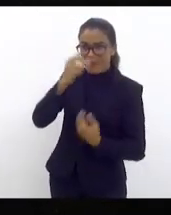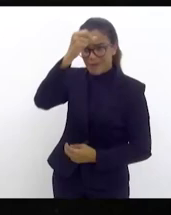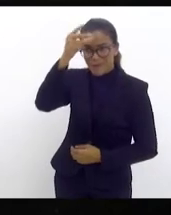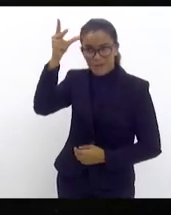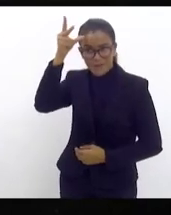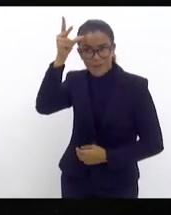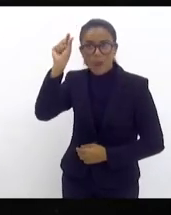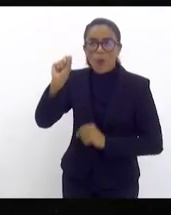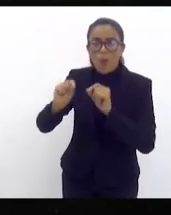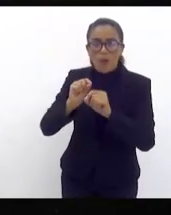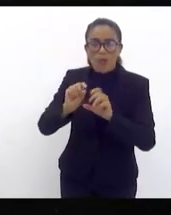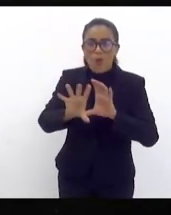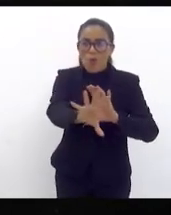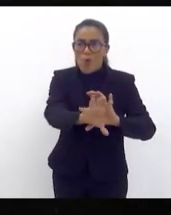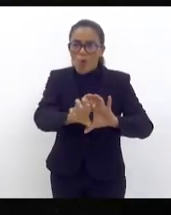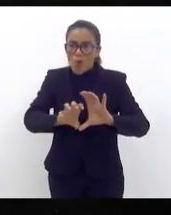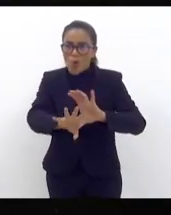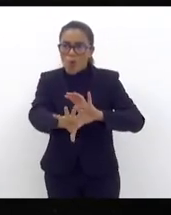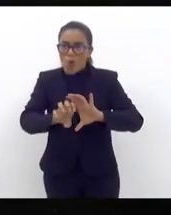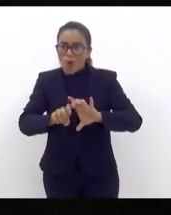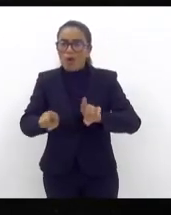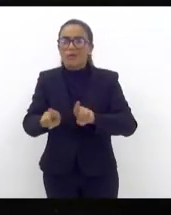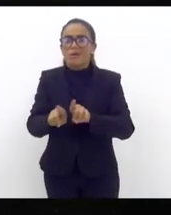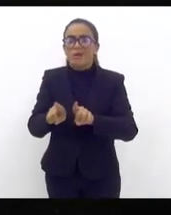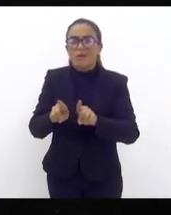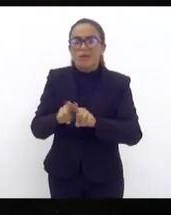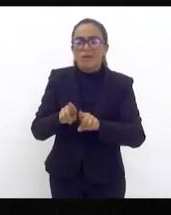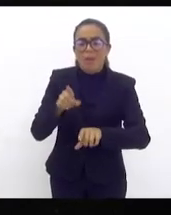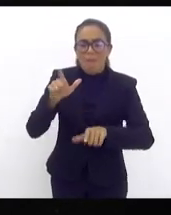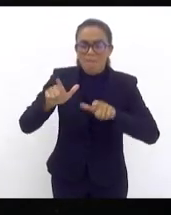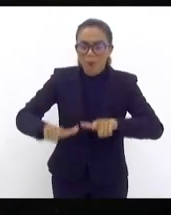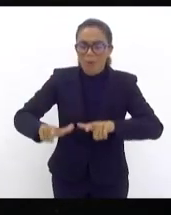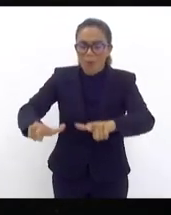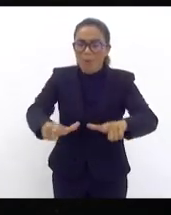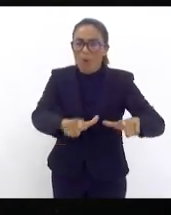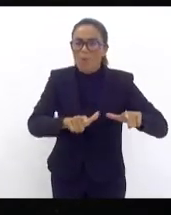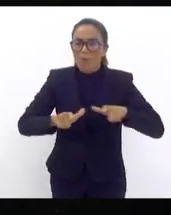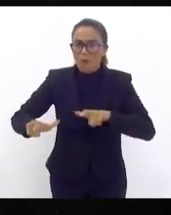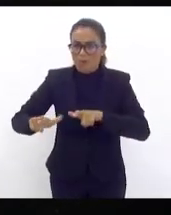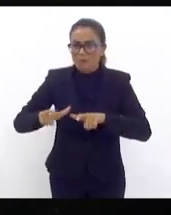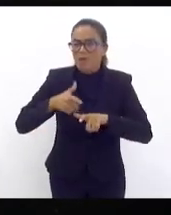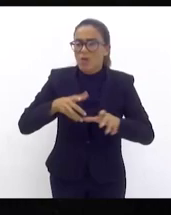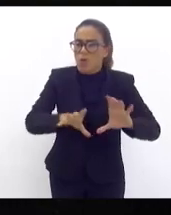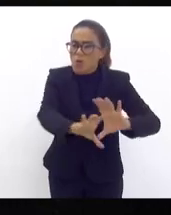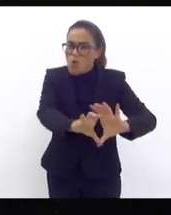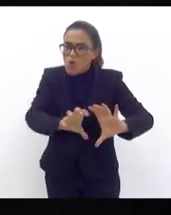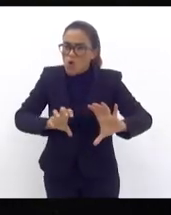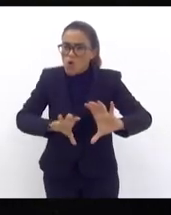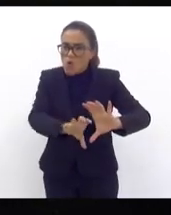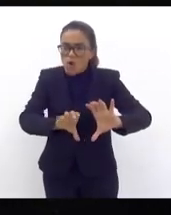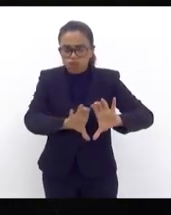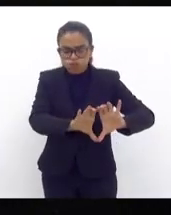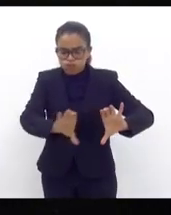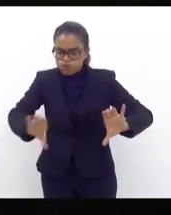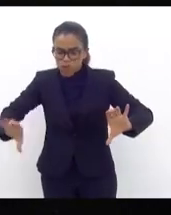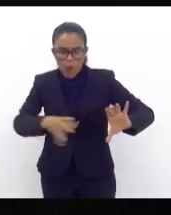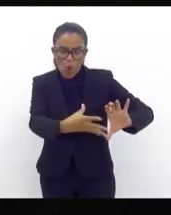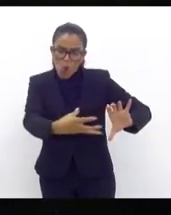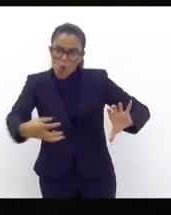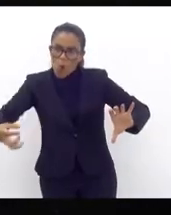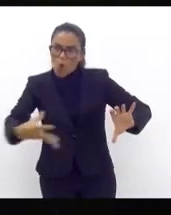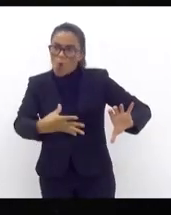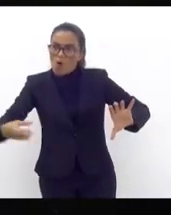meio fio e a pavimentação é de competência a drenagem a garega os pluviais a drenagem meio fio e pavimentação